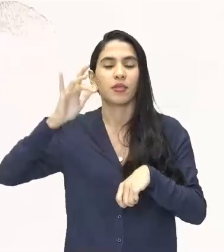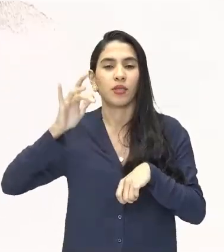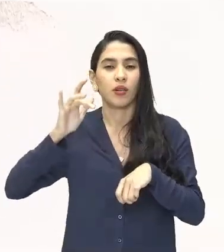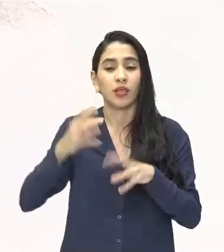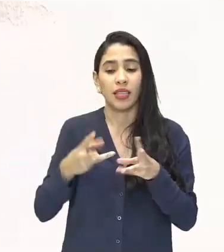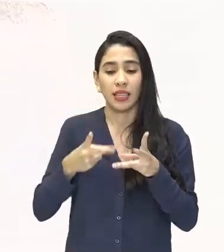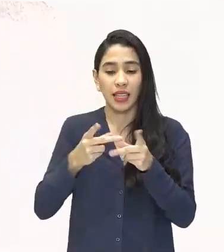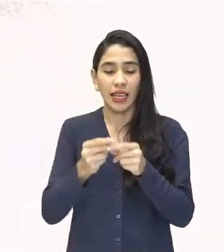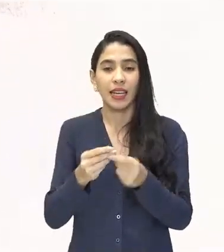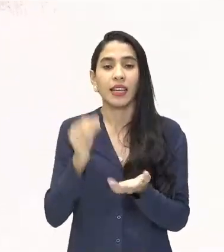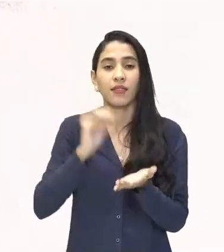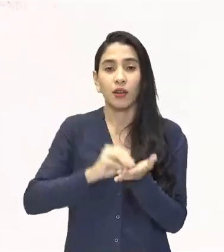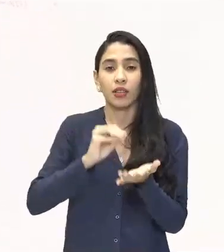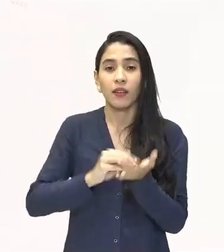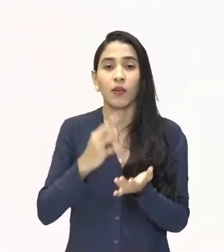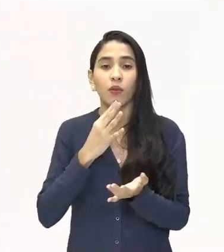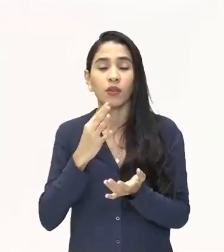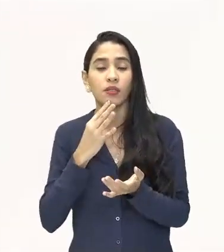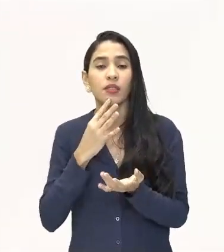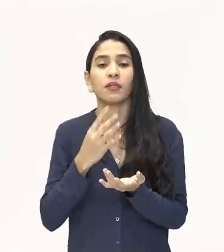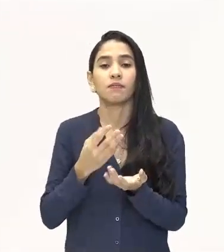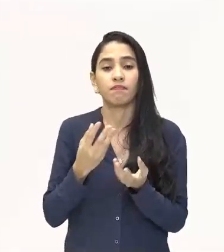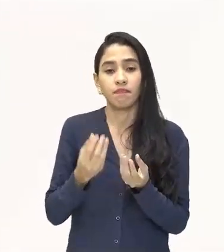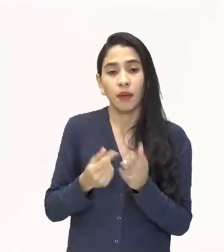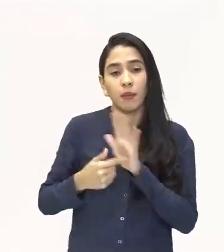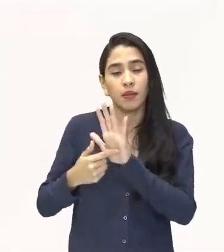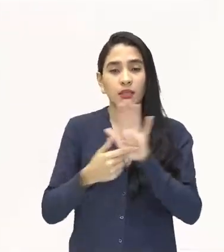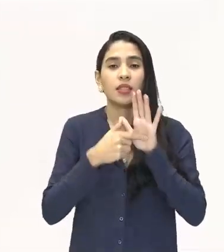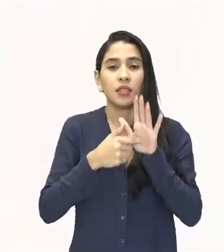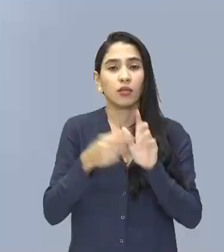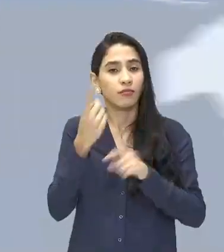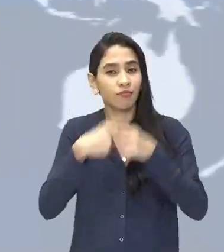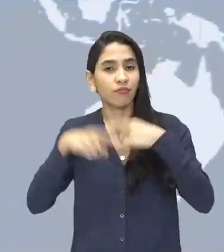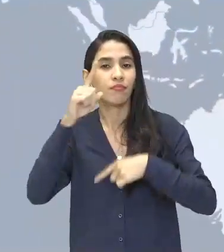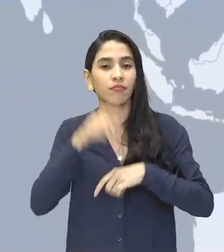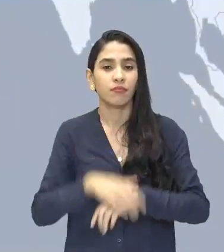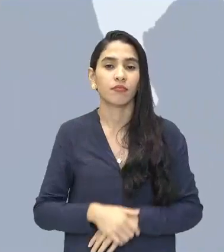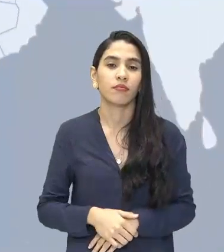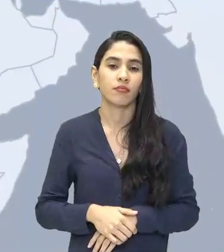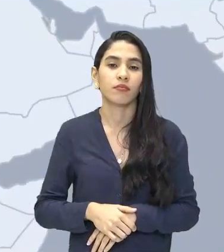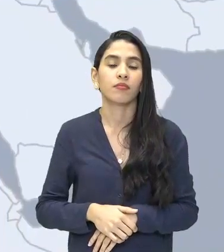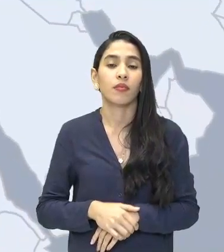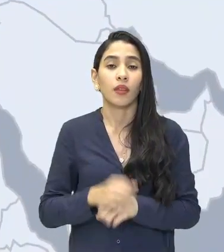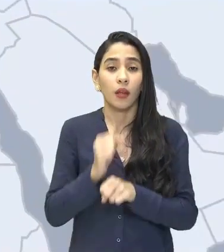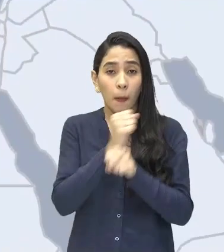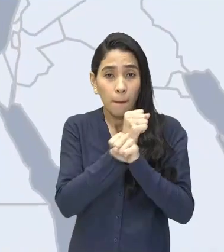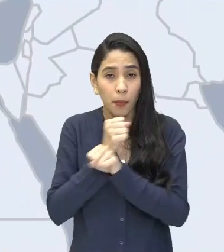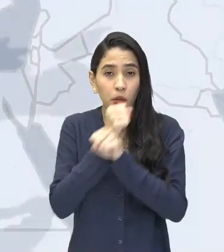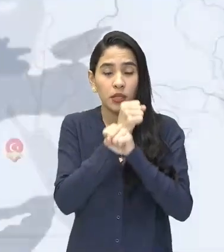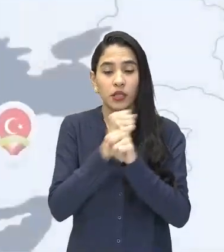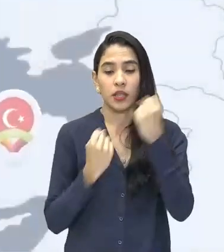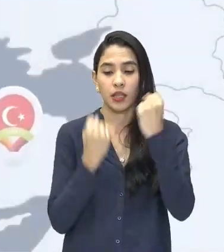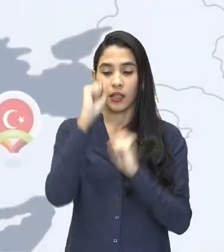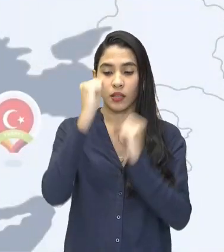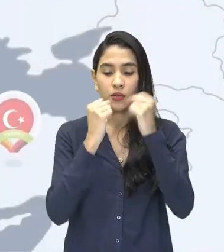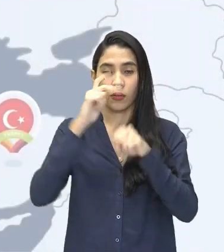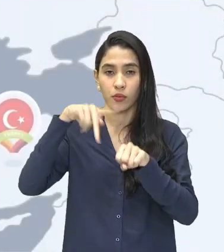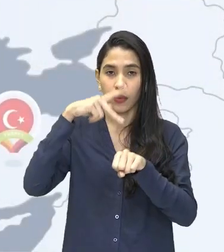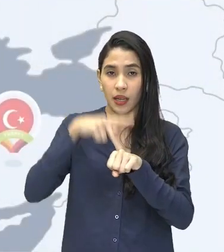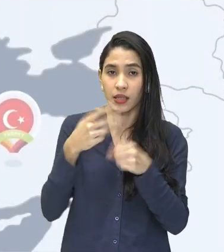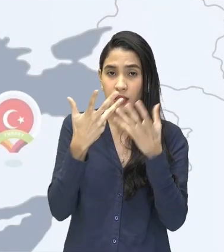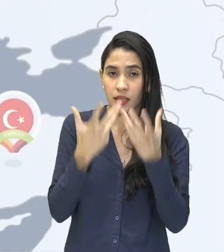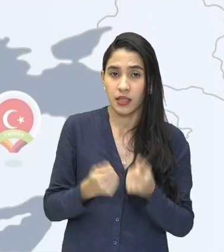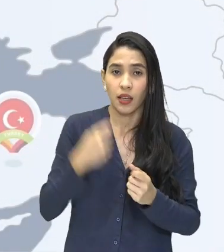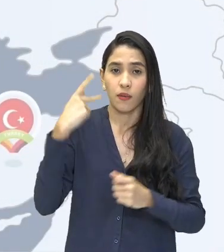trazendo prosperidade para as potências mercantilistas. Para proteger suas indústrias, os países adotavam